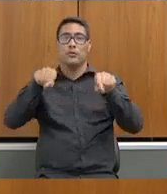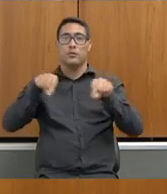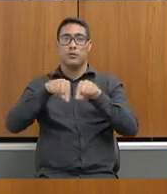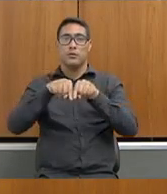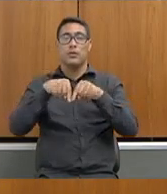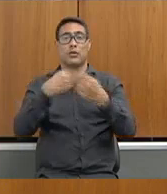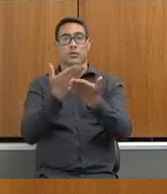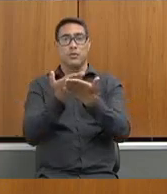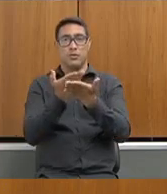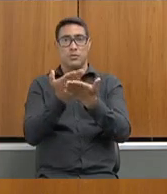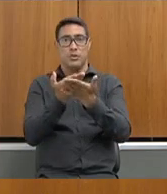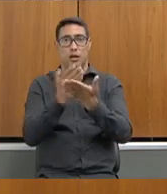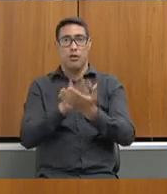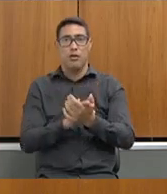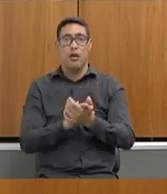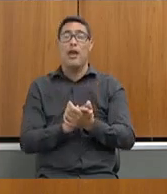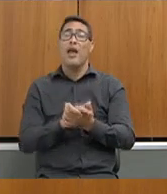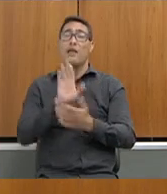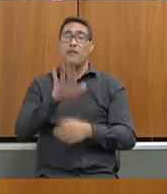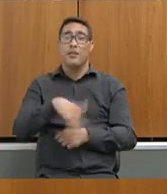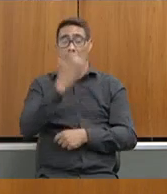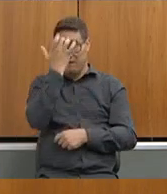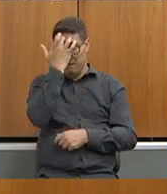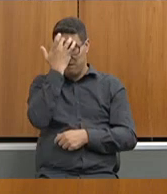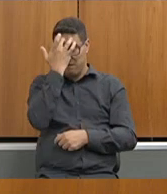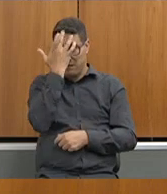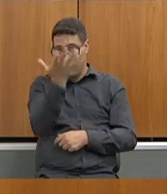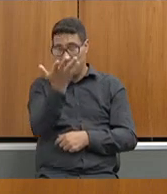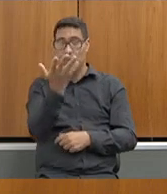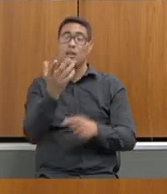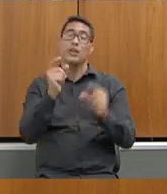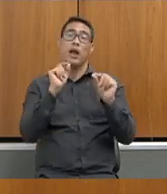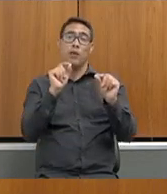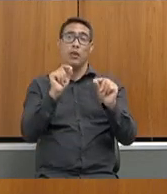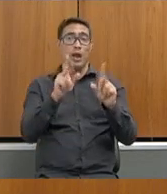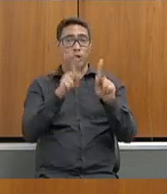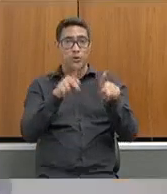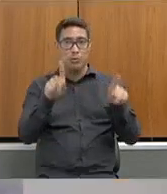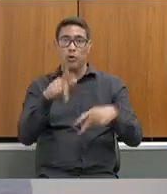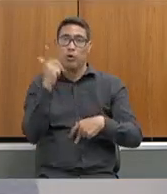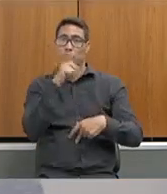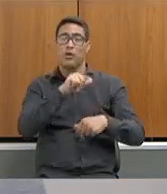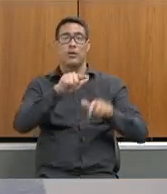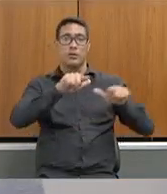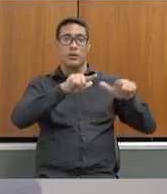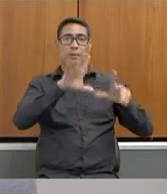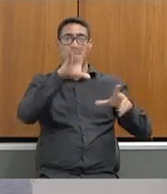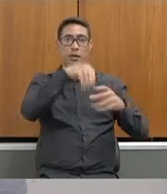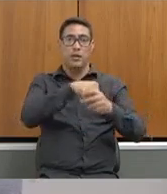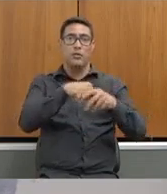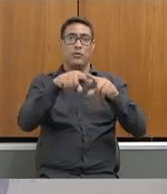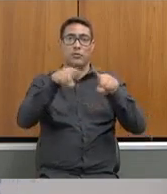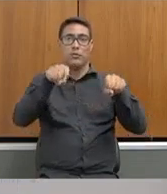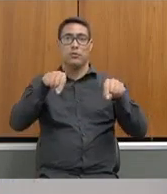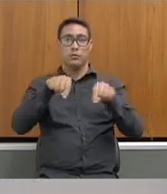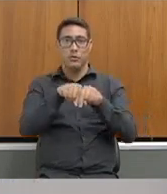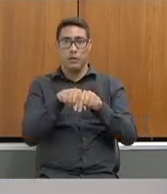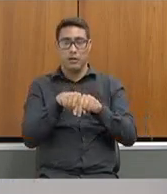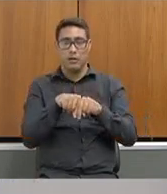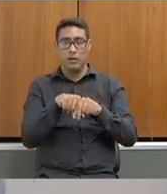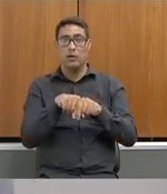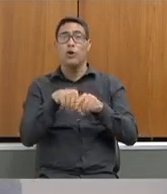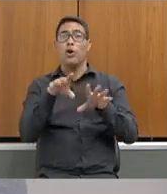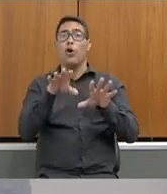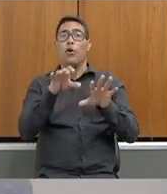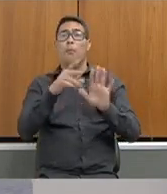ela vem para facilitar o que o professor vai fazer na sala de aula. O plano de aula dele está quase que